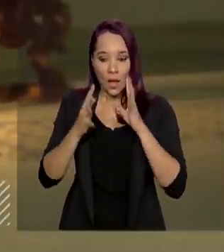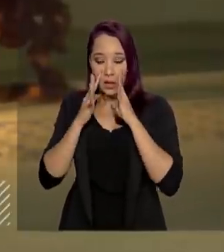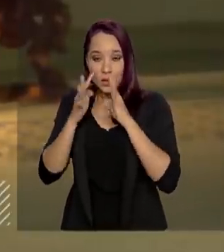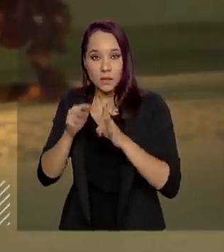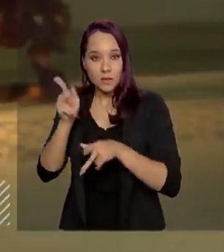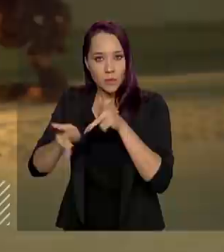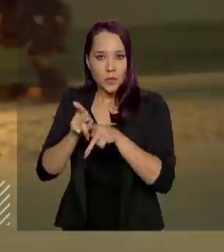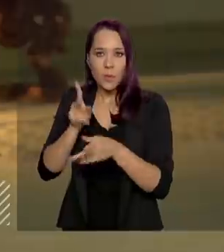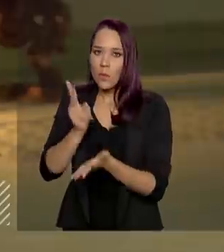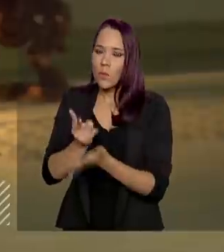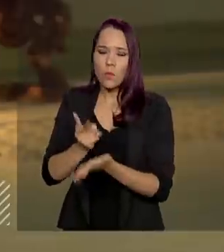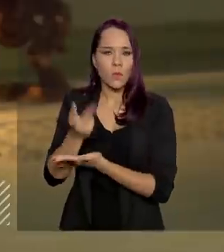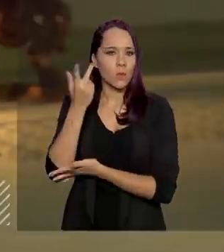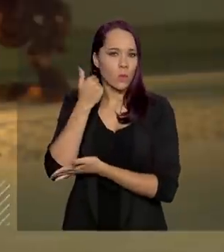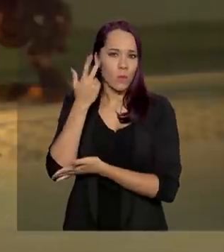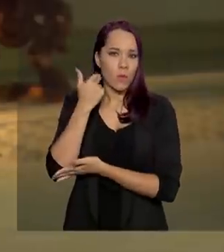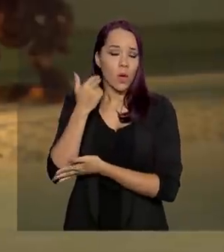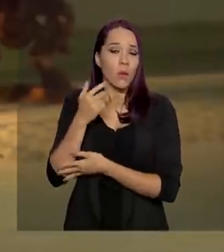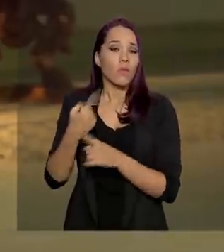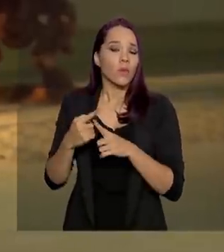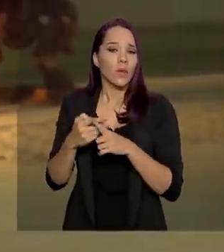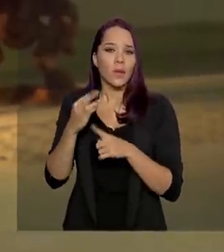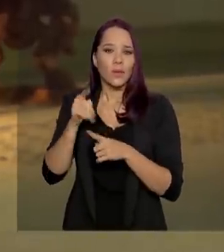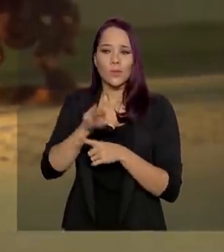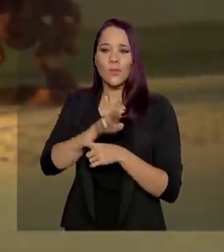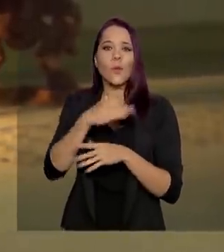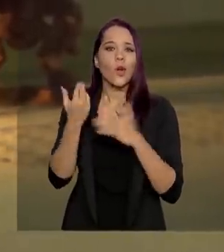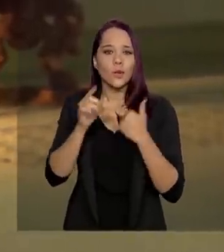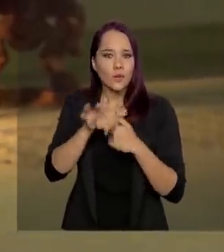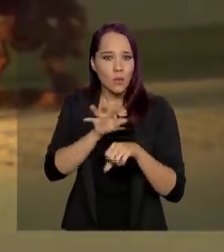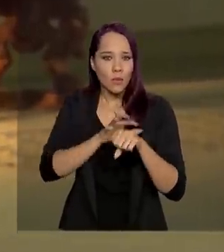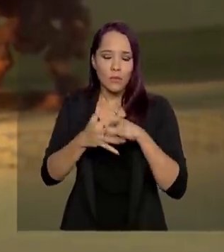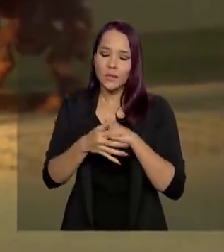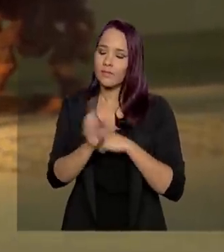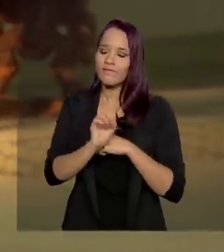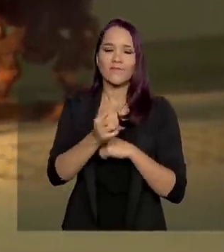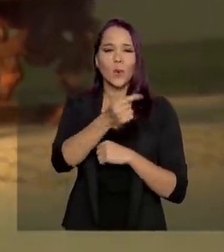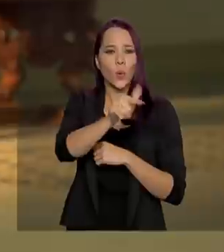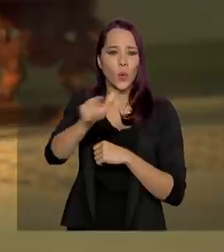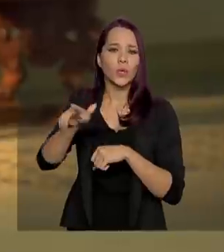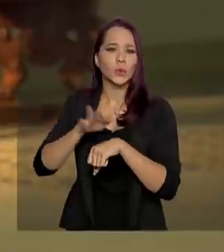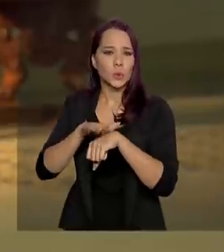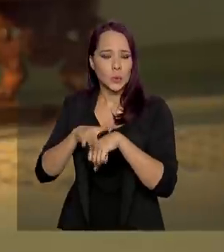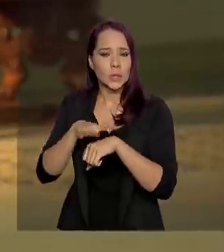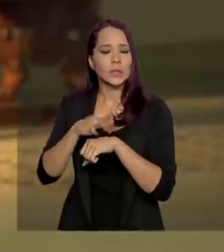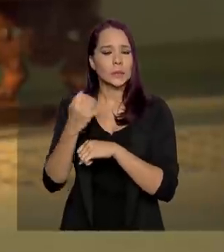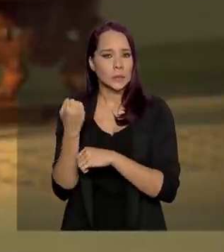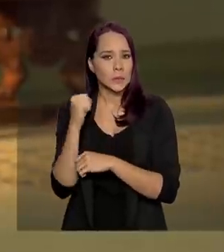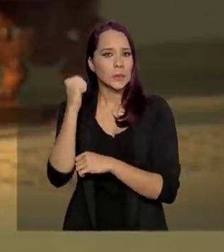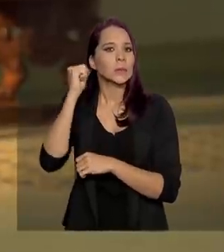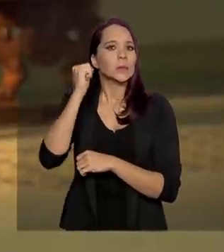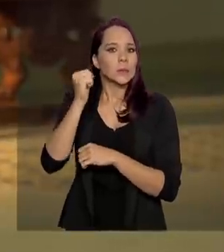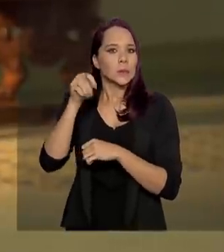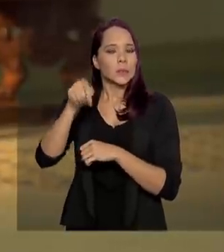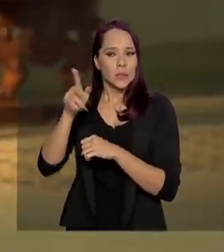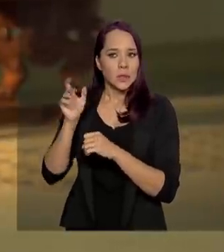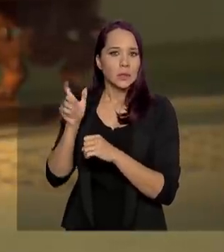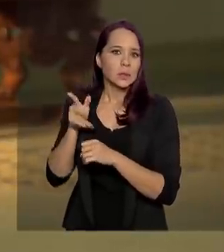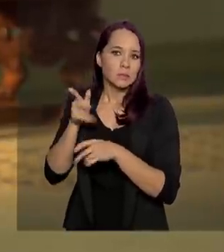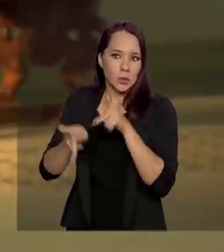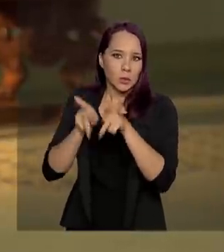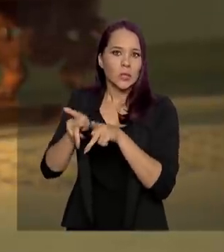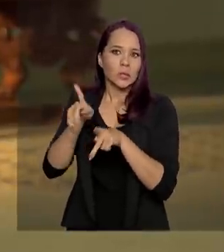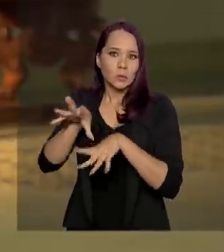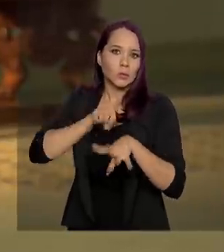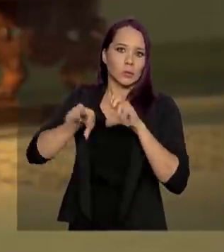continuou normalmente. Por quê? Não se morre só de COVID. Há várias outras doenças crônicas, inclusive, que acometem essas populações. E